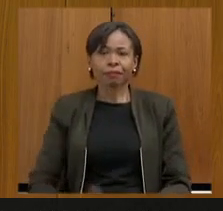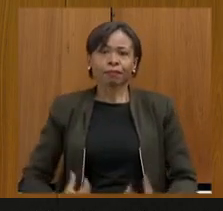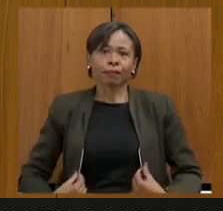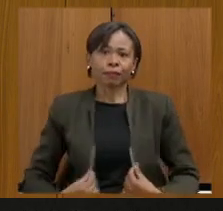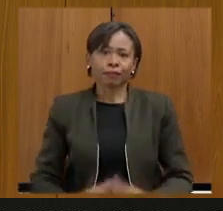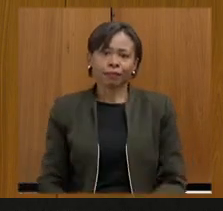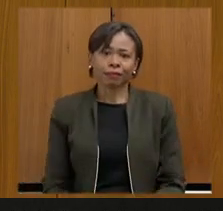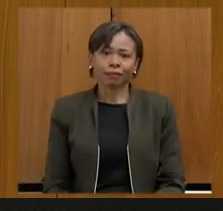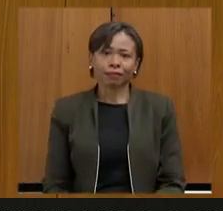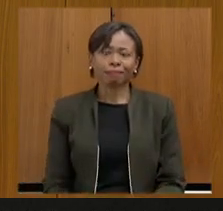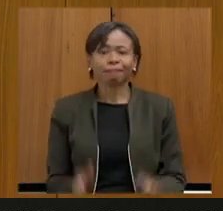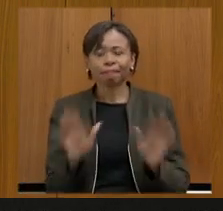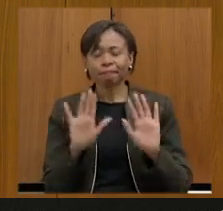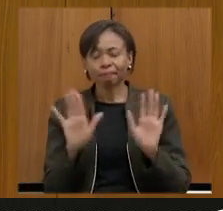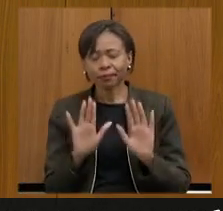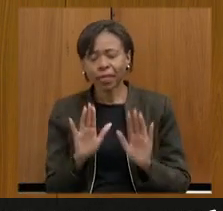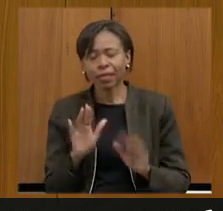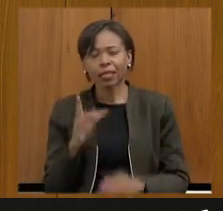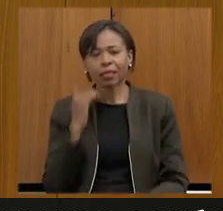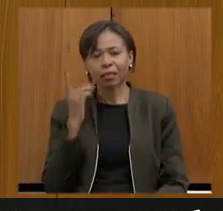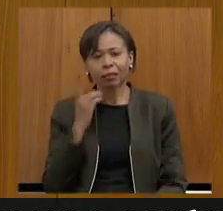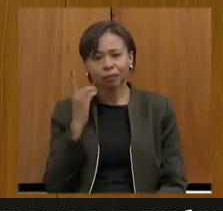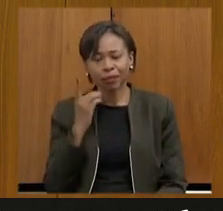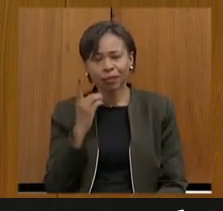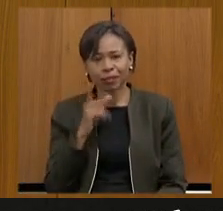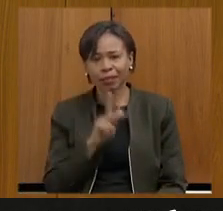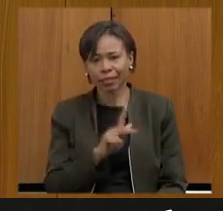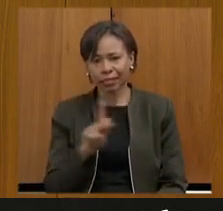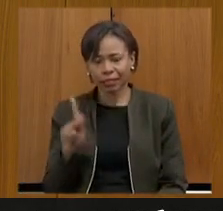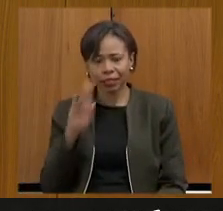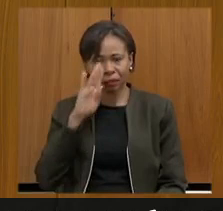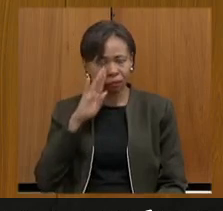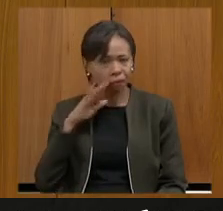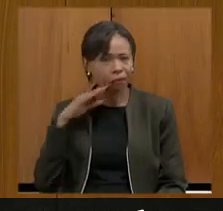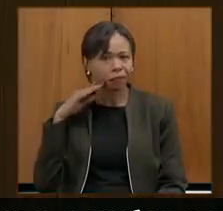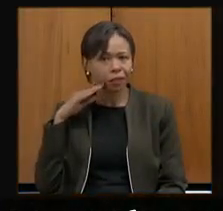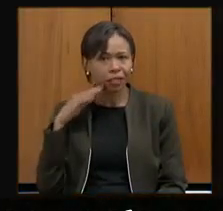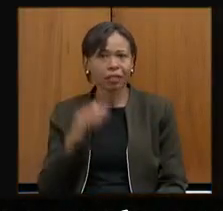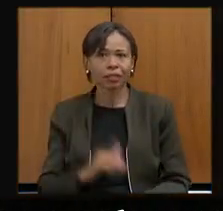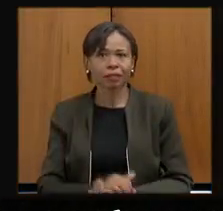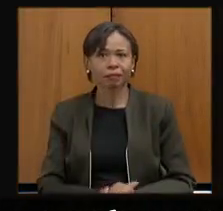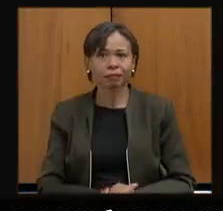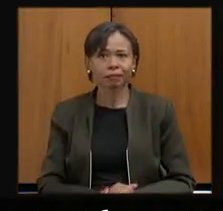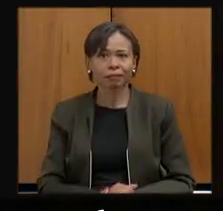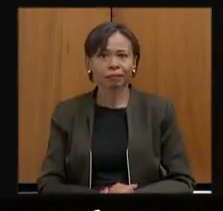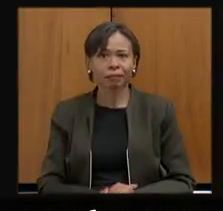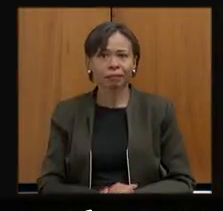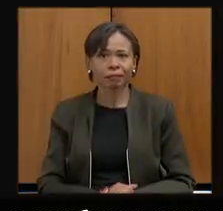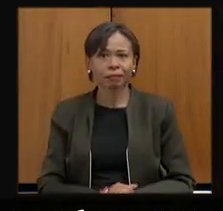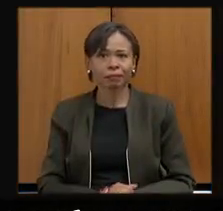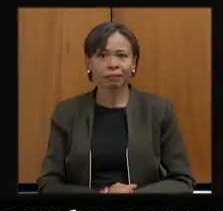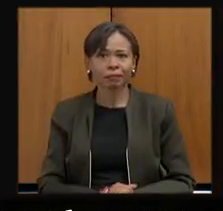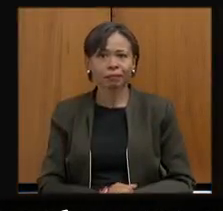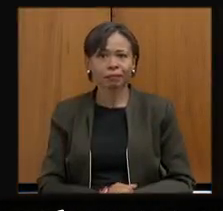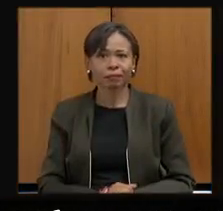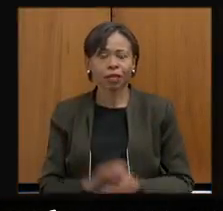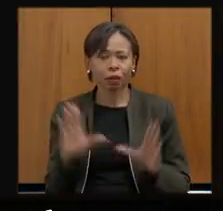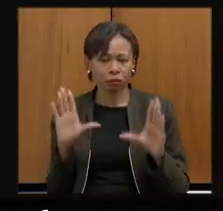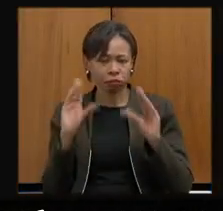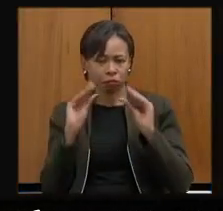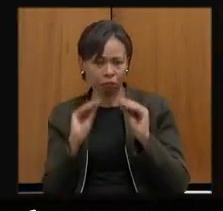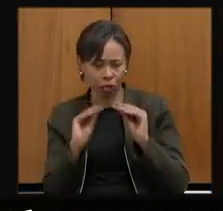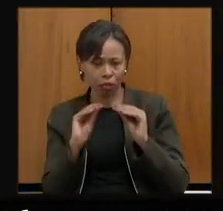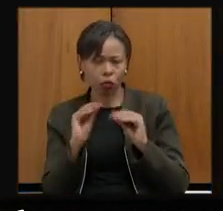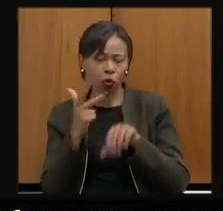Olá presidente Beatriz irei deixar de meu vídeo aqui para melhorar a minha